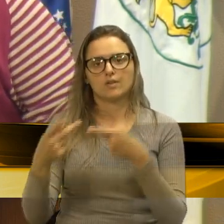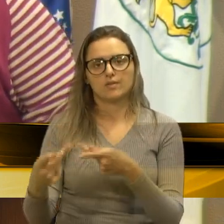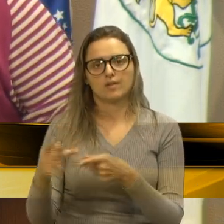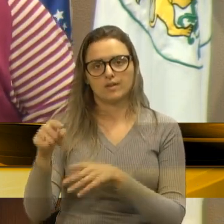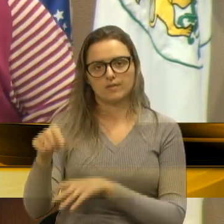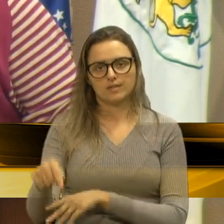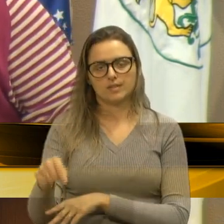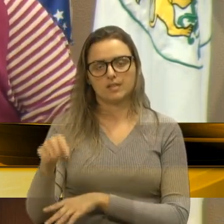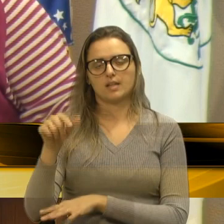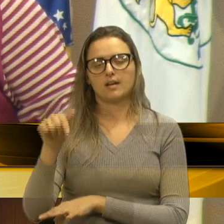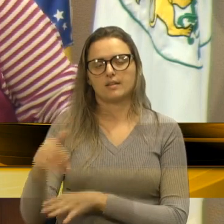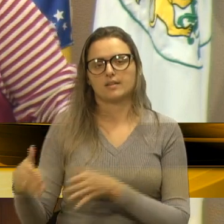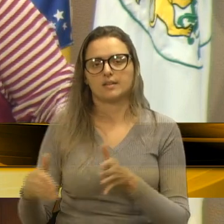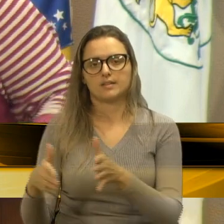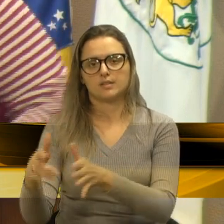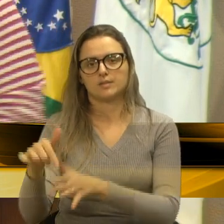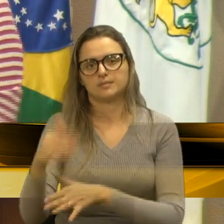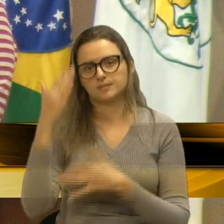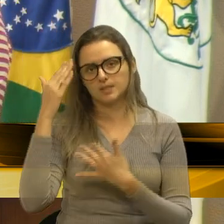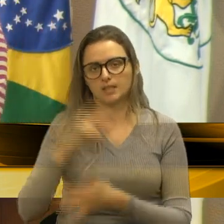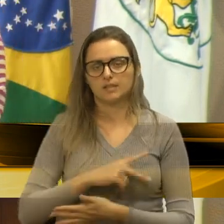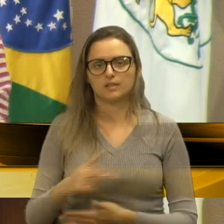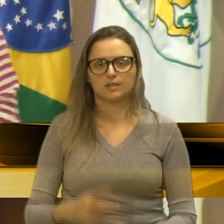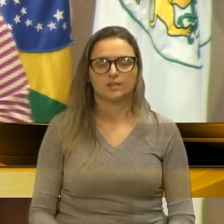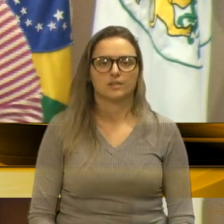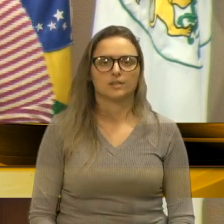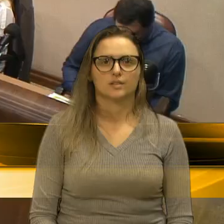a São Vedenino. Muito obrigado, presidente. Obrigado.